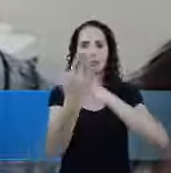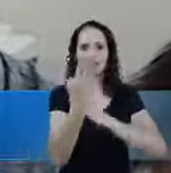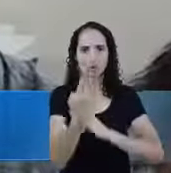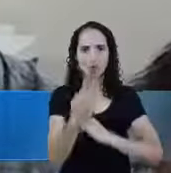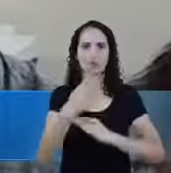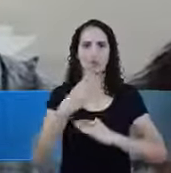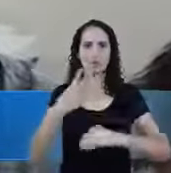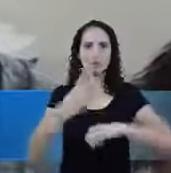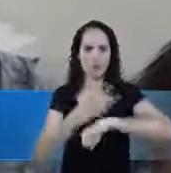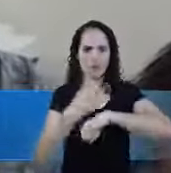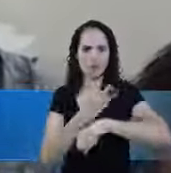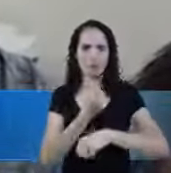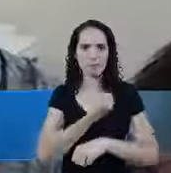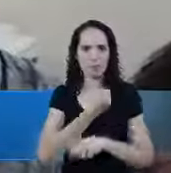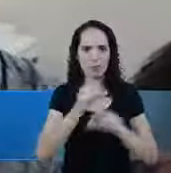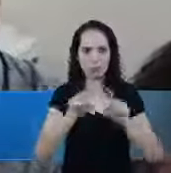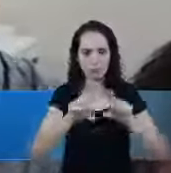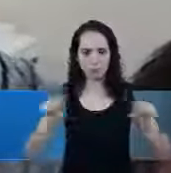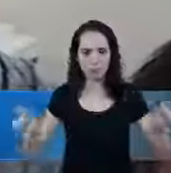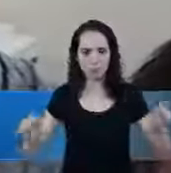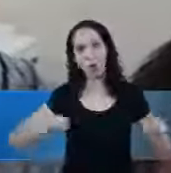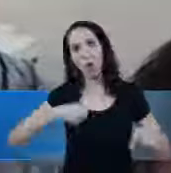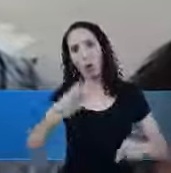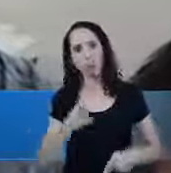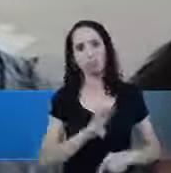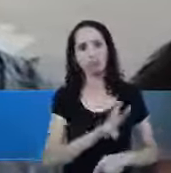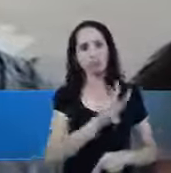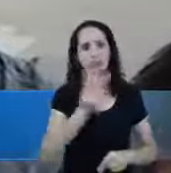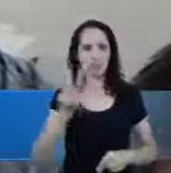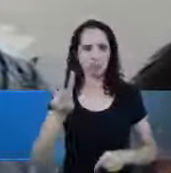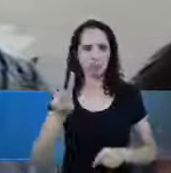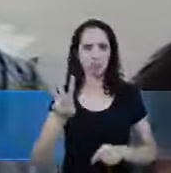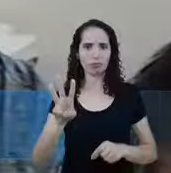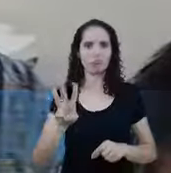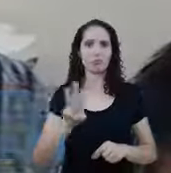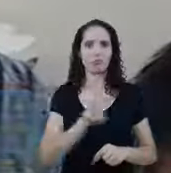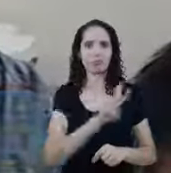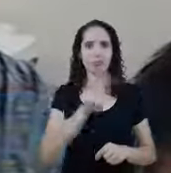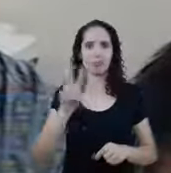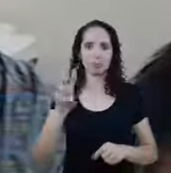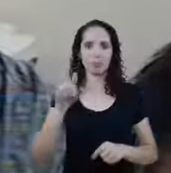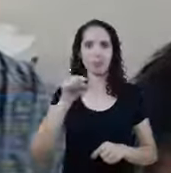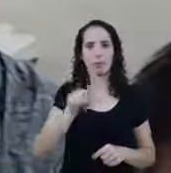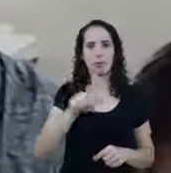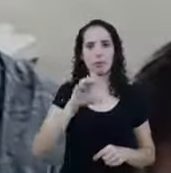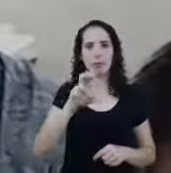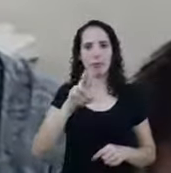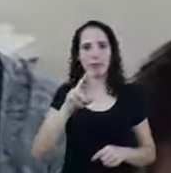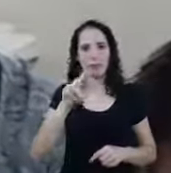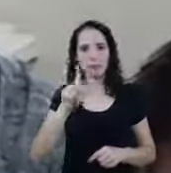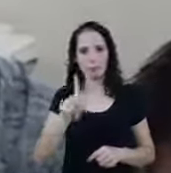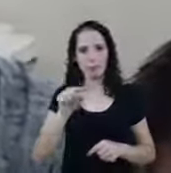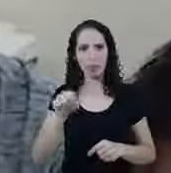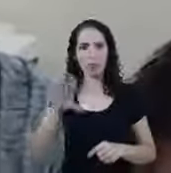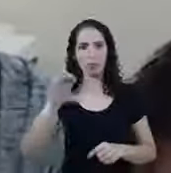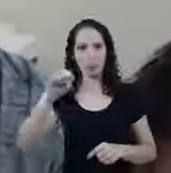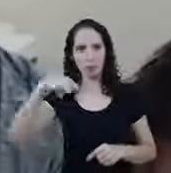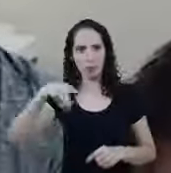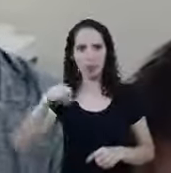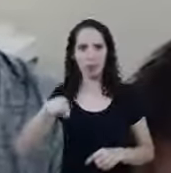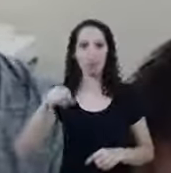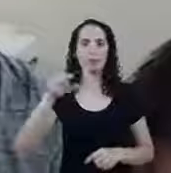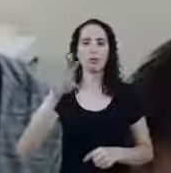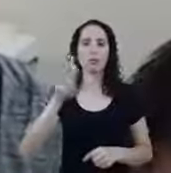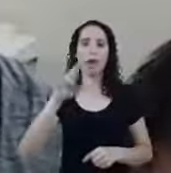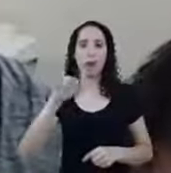colocado aí para você Ou pelo site do Conselho de Pastores www.cprp.com.br Ou